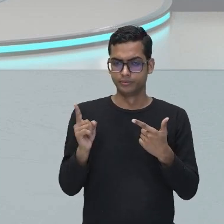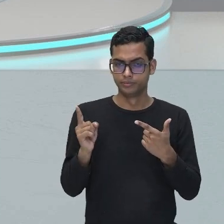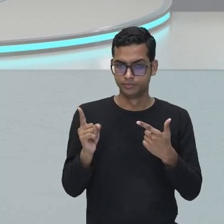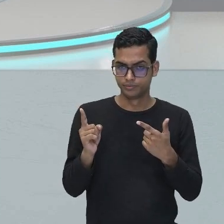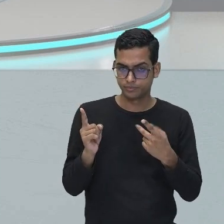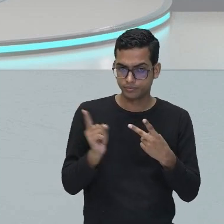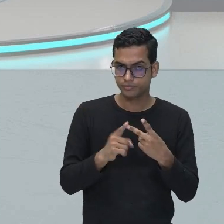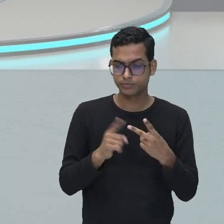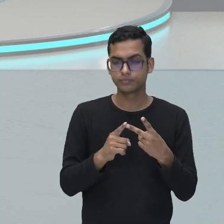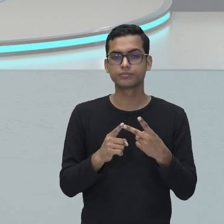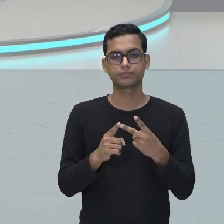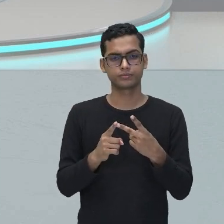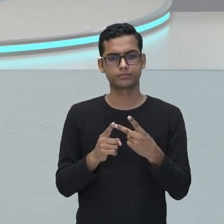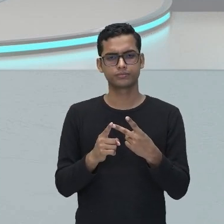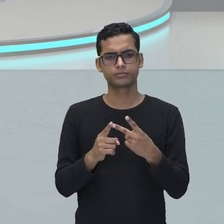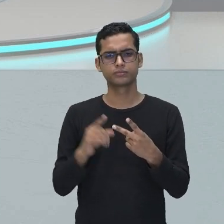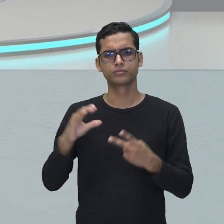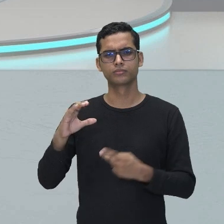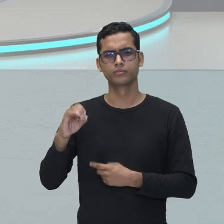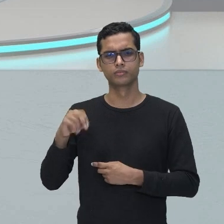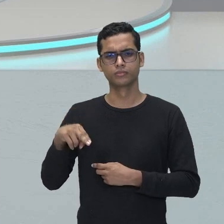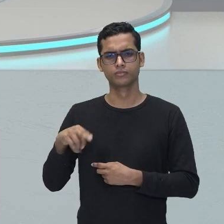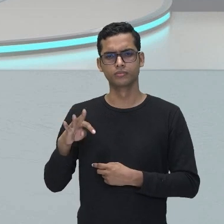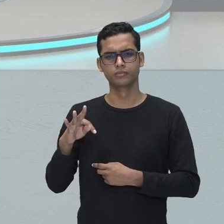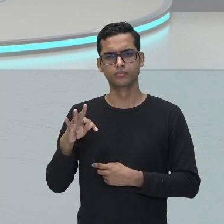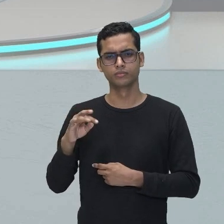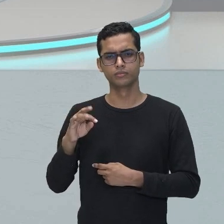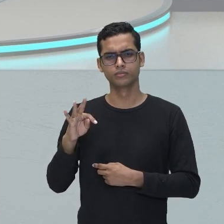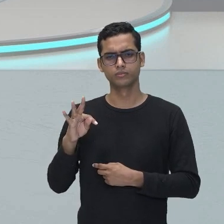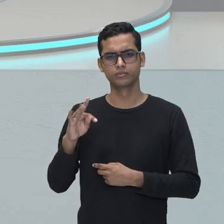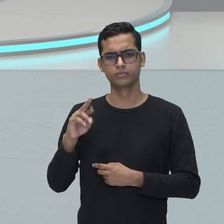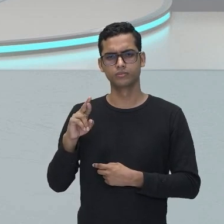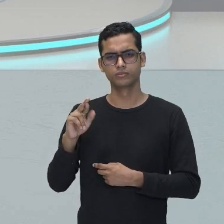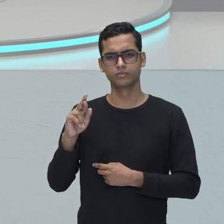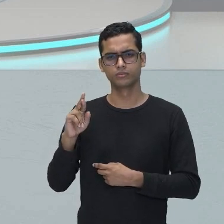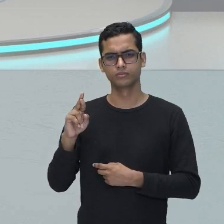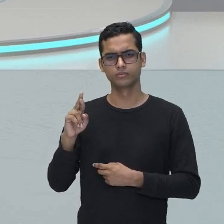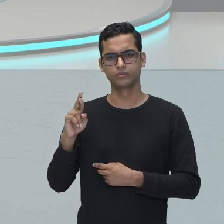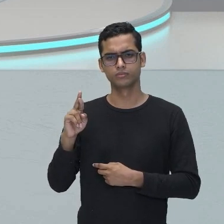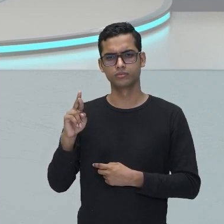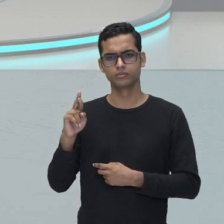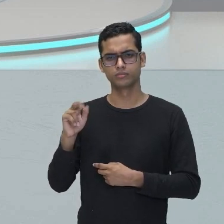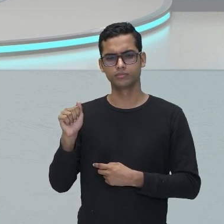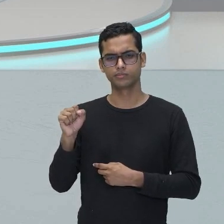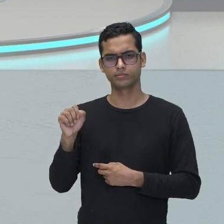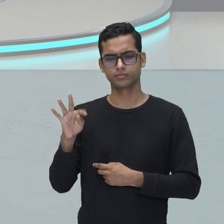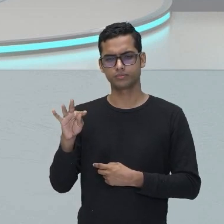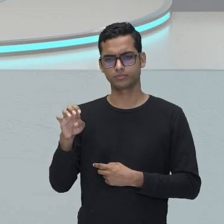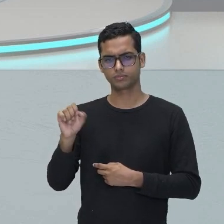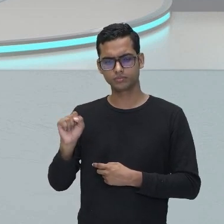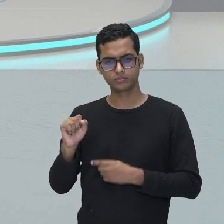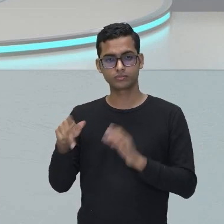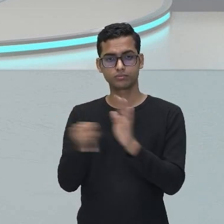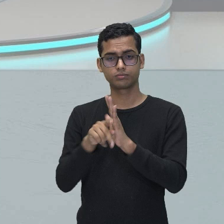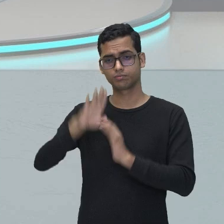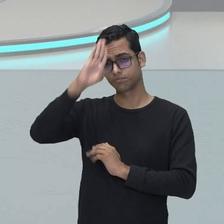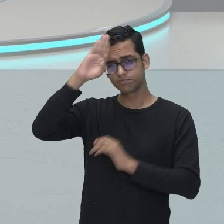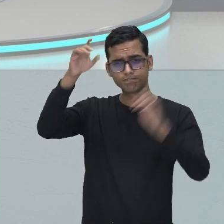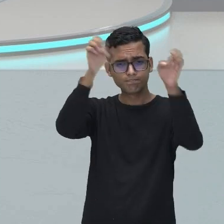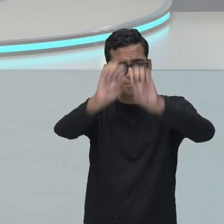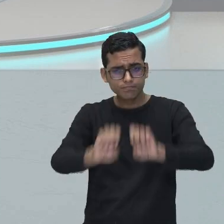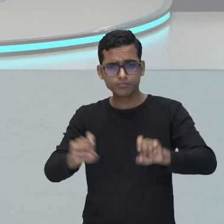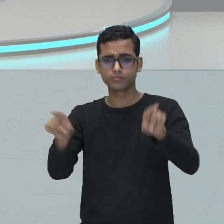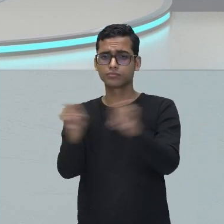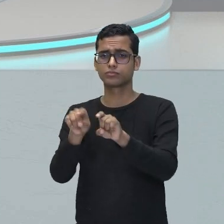contrastes. Lembra? A arte, especialmente escultura, pintura, aquele exagero das